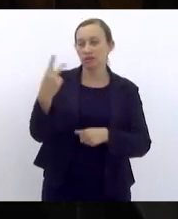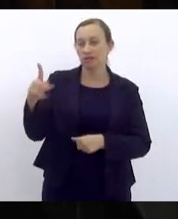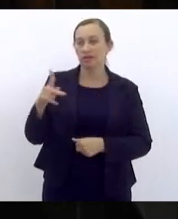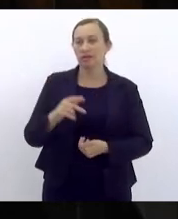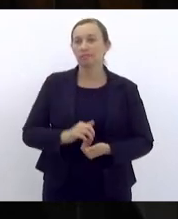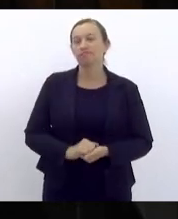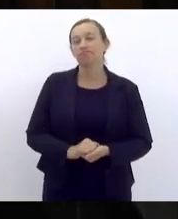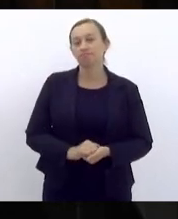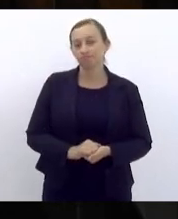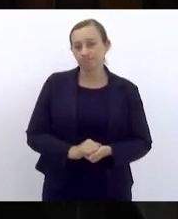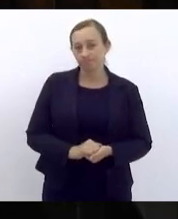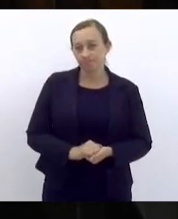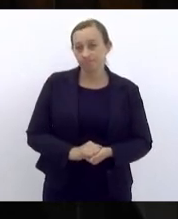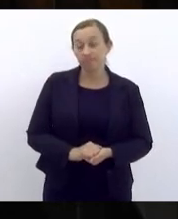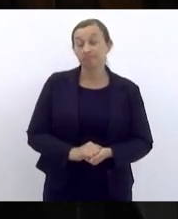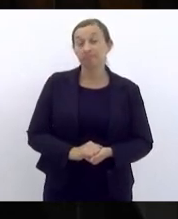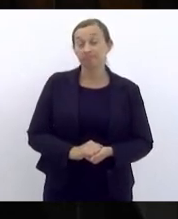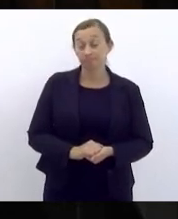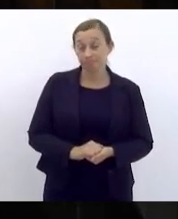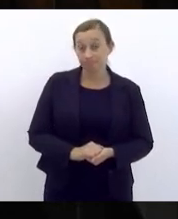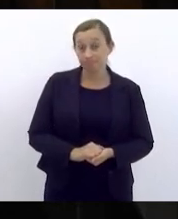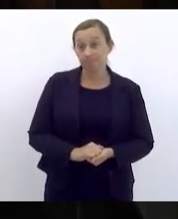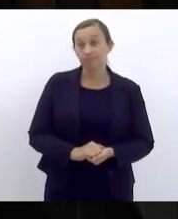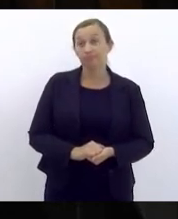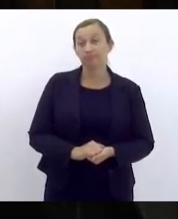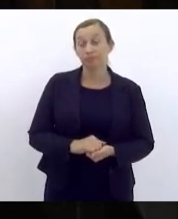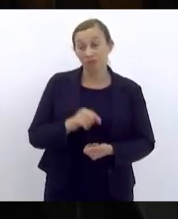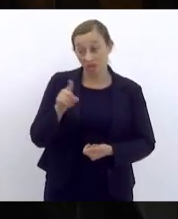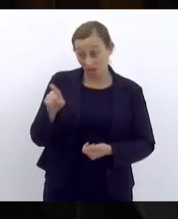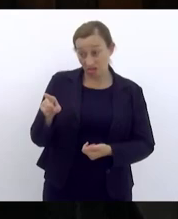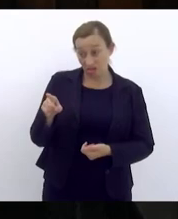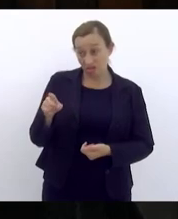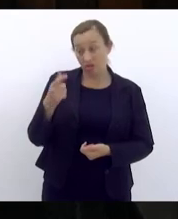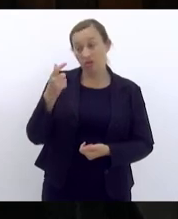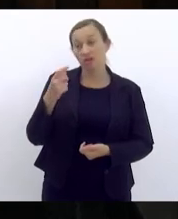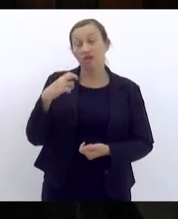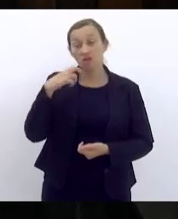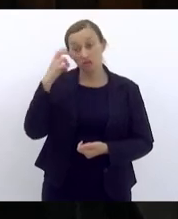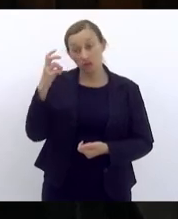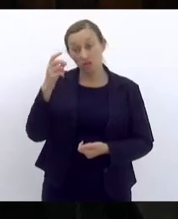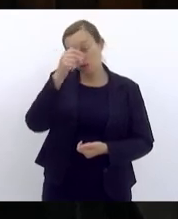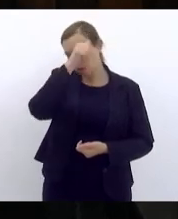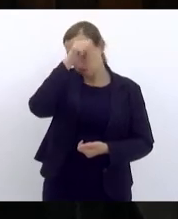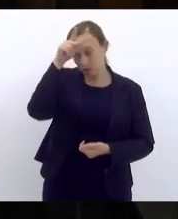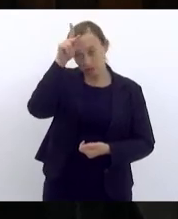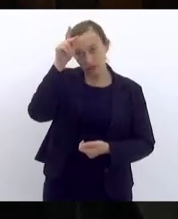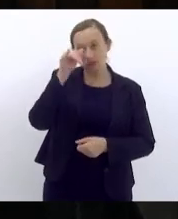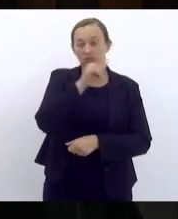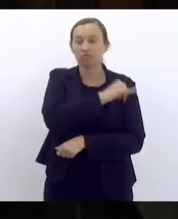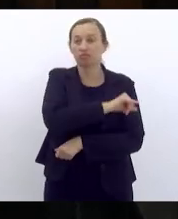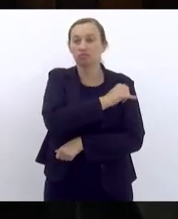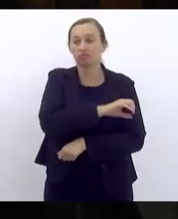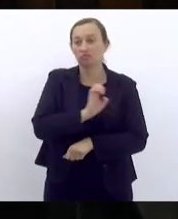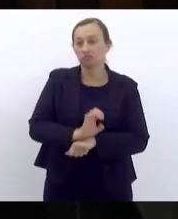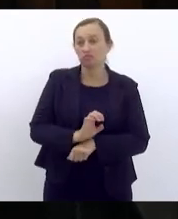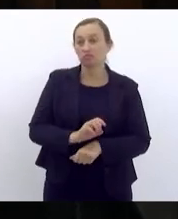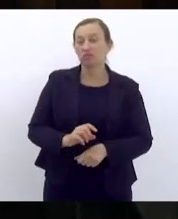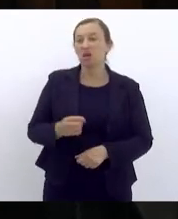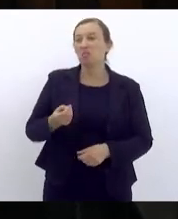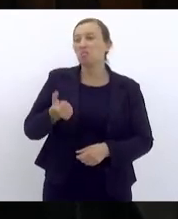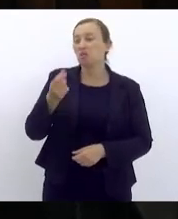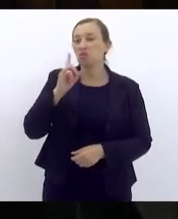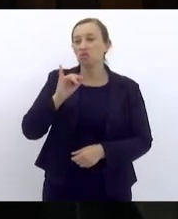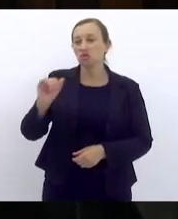esse é o prefeito que envergonha a cidade do Rio de Janeiro que há poucos dias